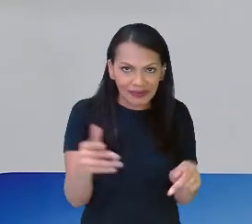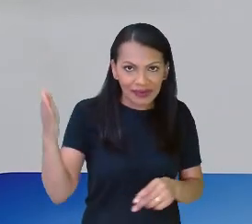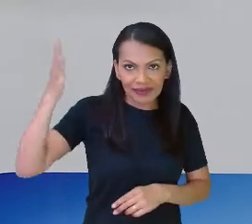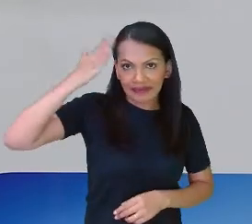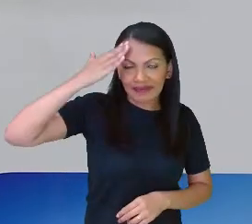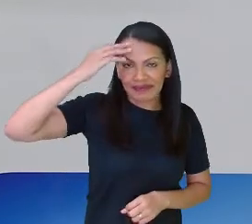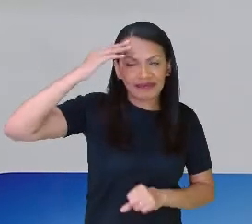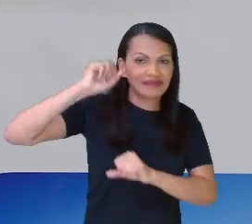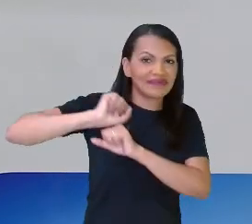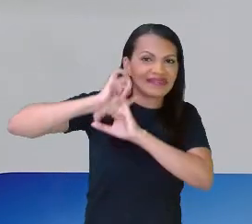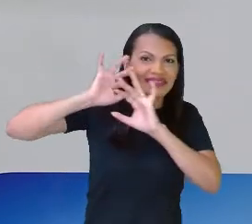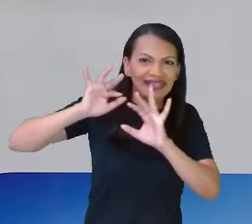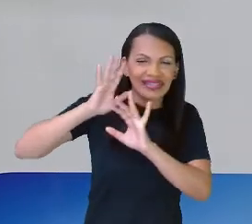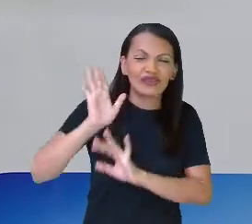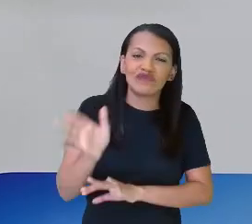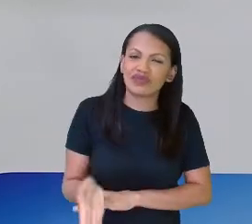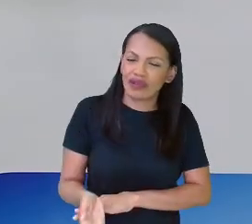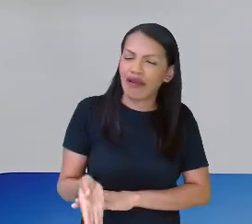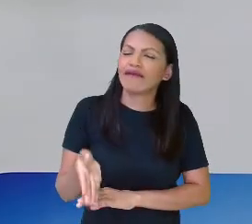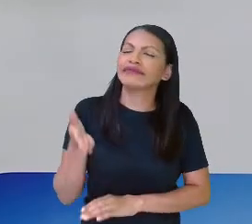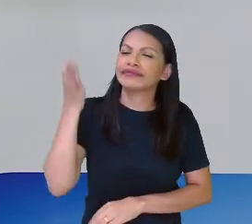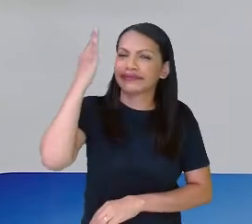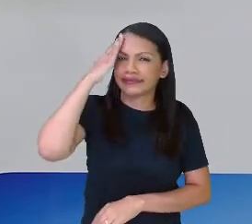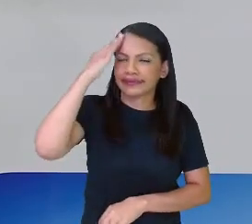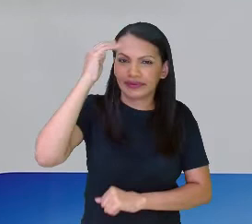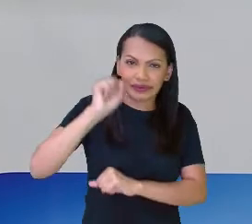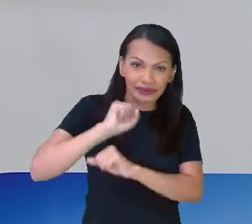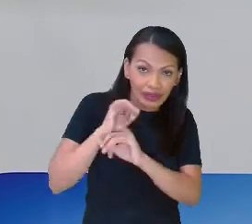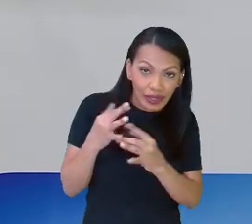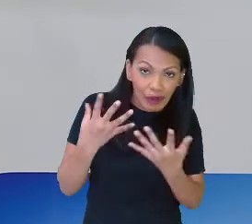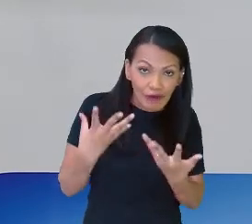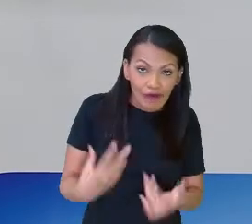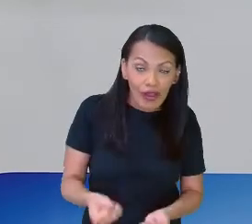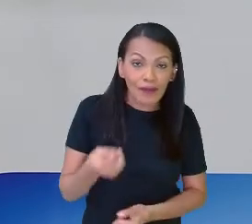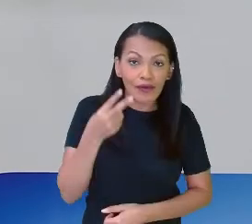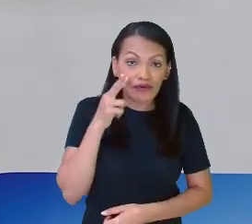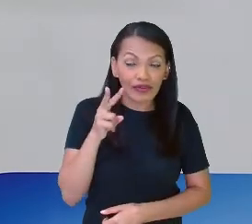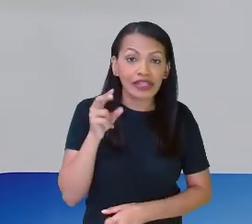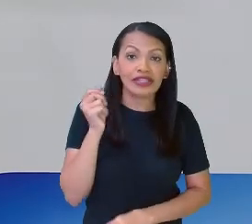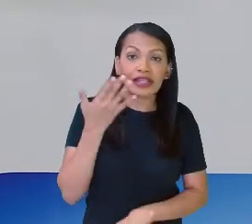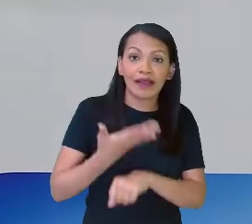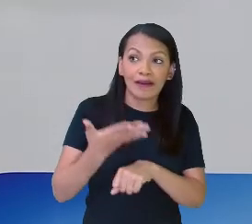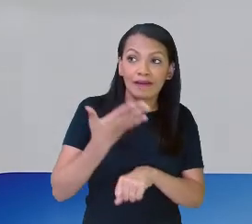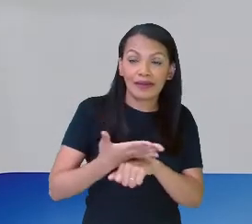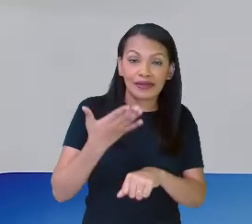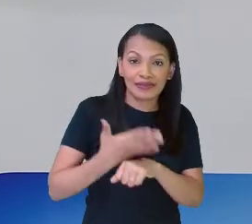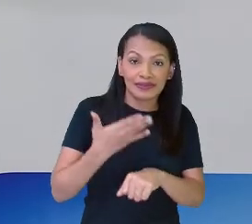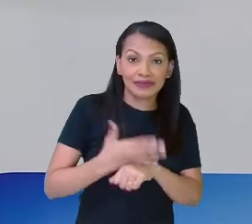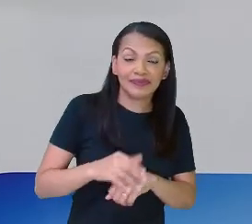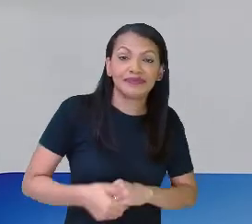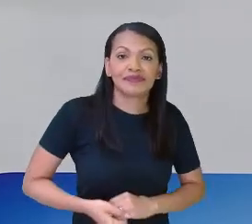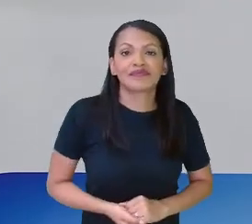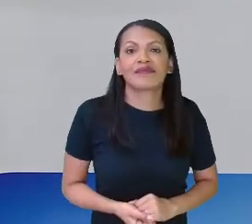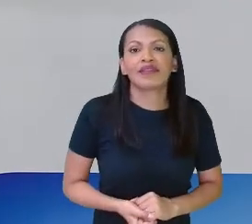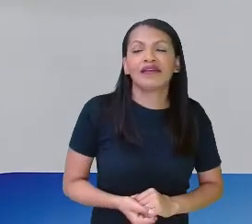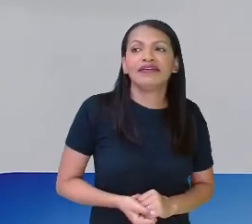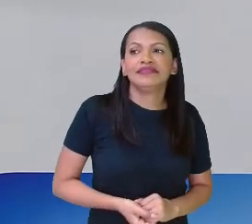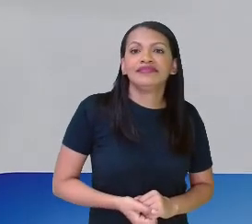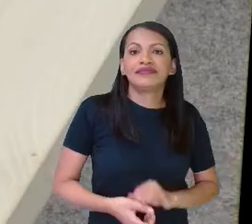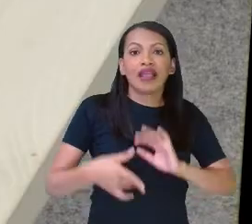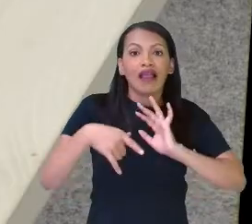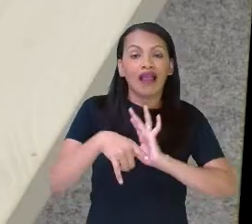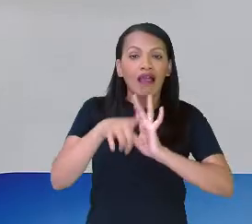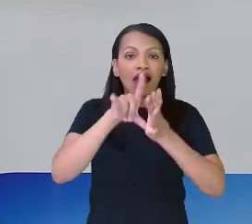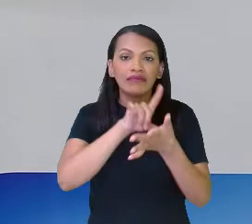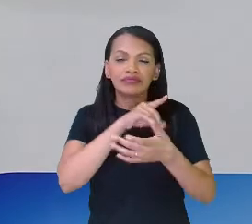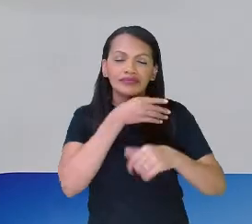compreendido? Então, já que foi compreendido, vamos ver aí na prática, olha só aqui. Antes de ver